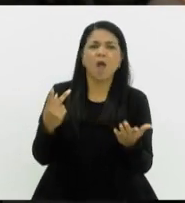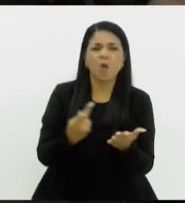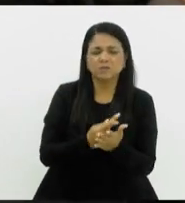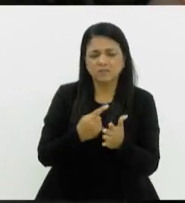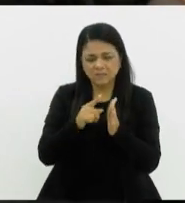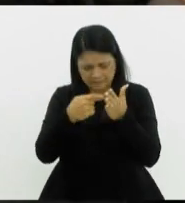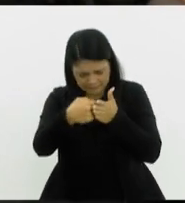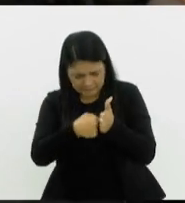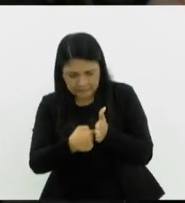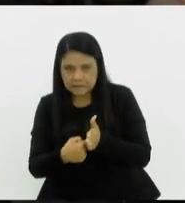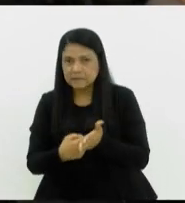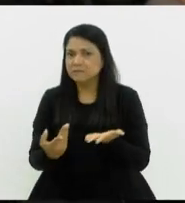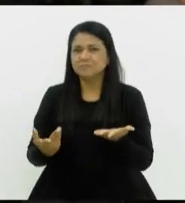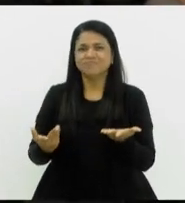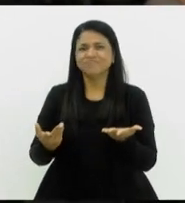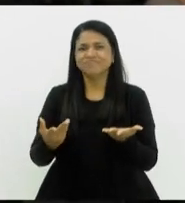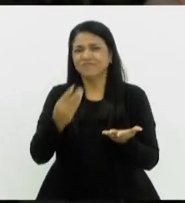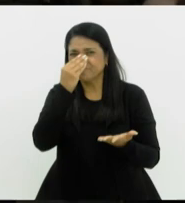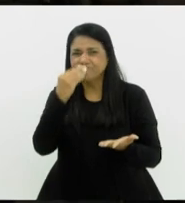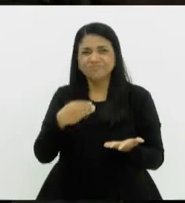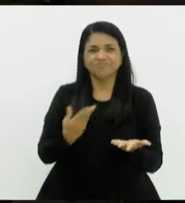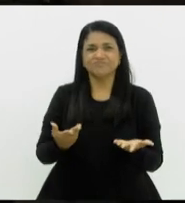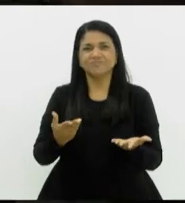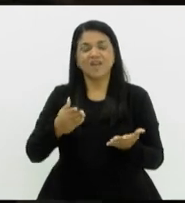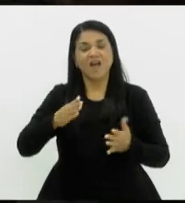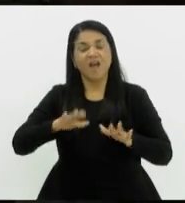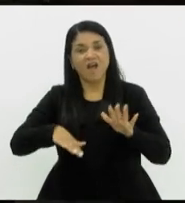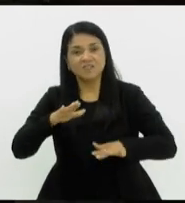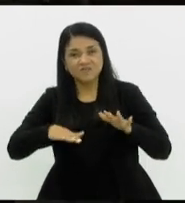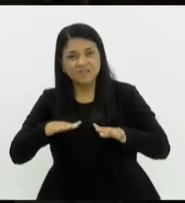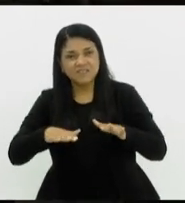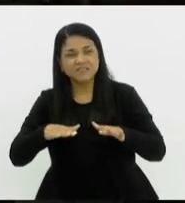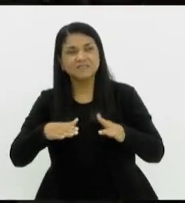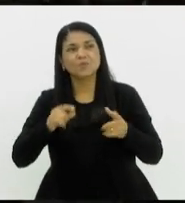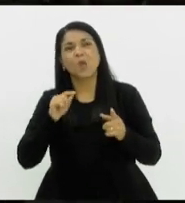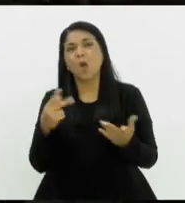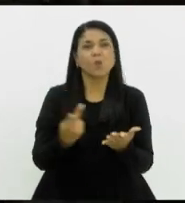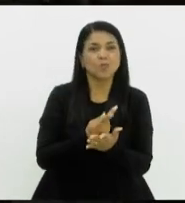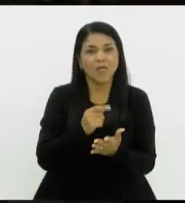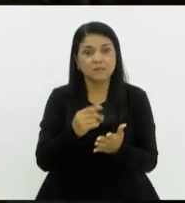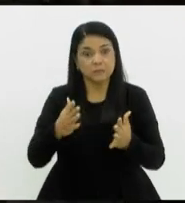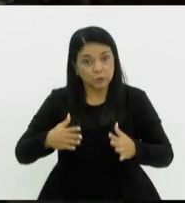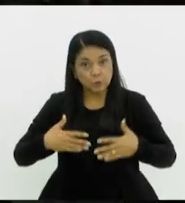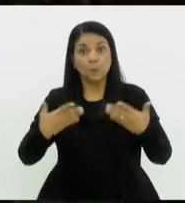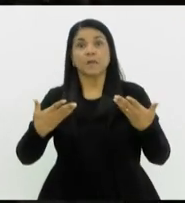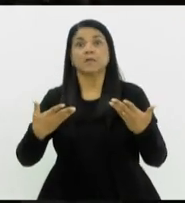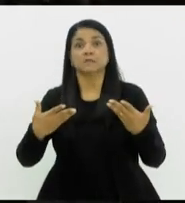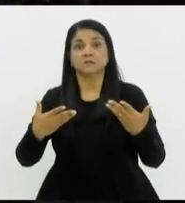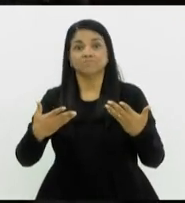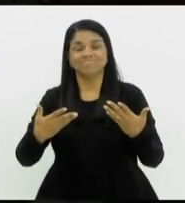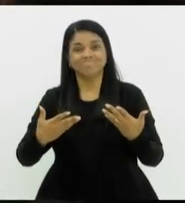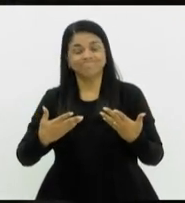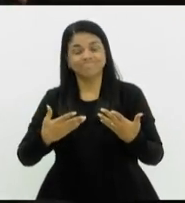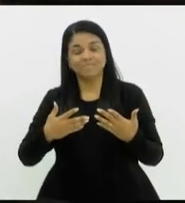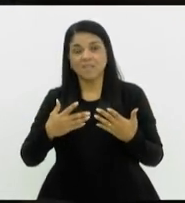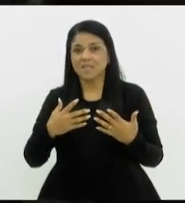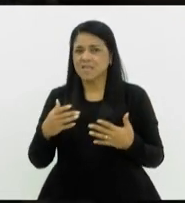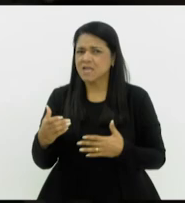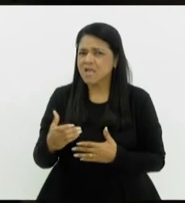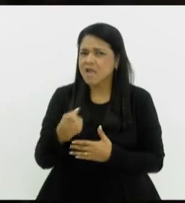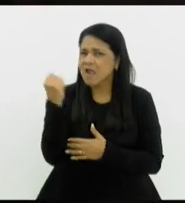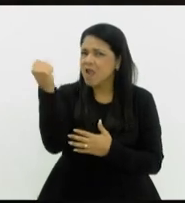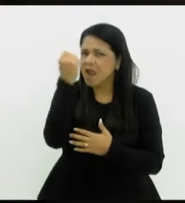E muitas das vezes, quando nós fazemos assim, nós somos pegos de surpresa por uma coisa mais grave